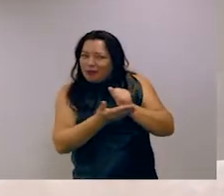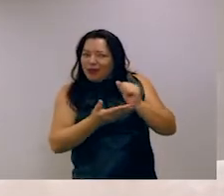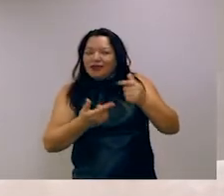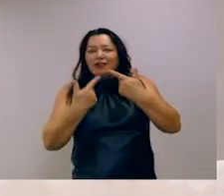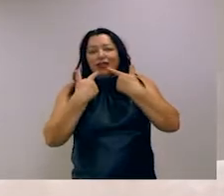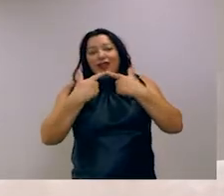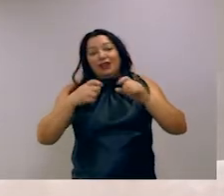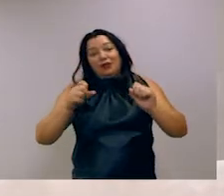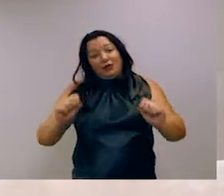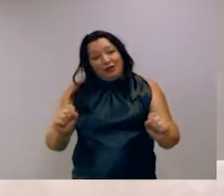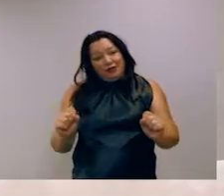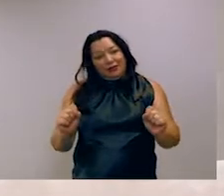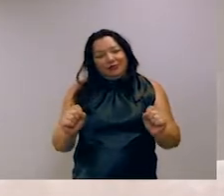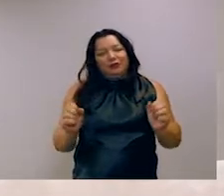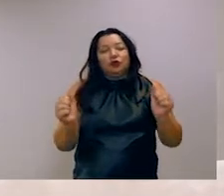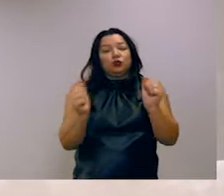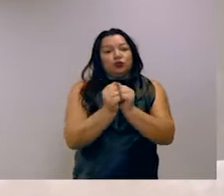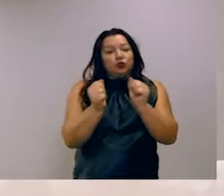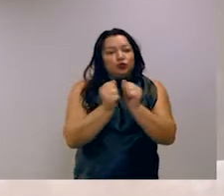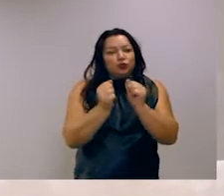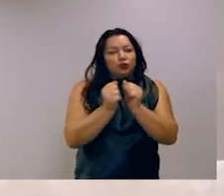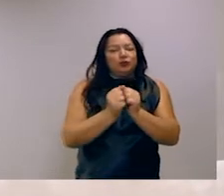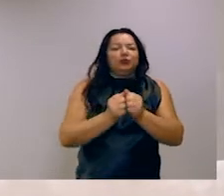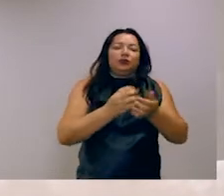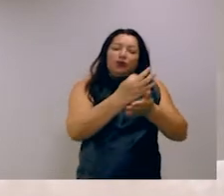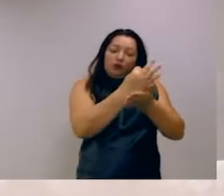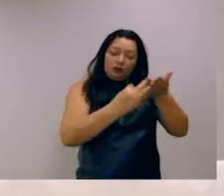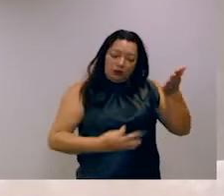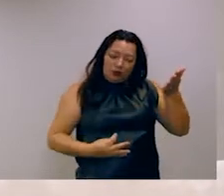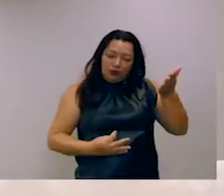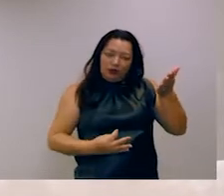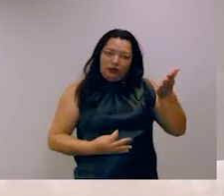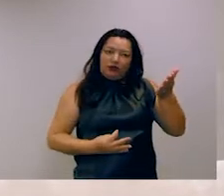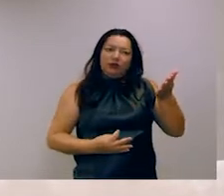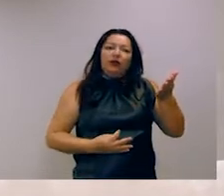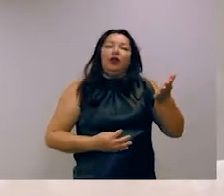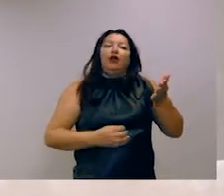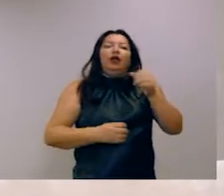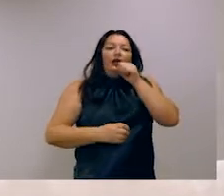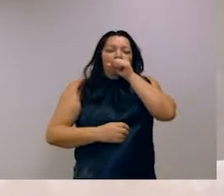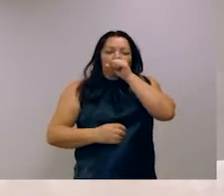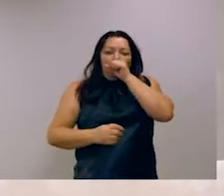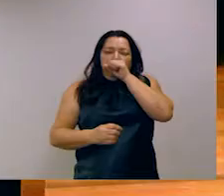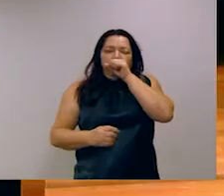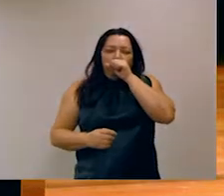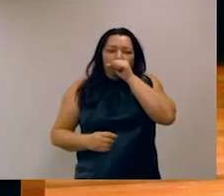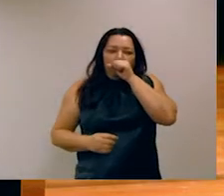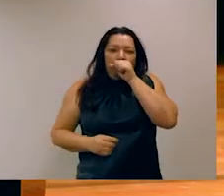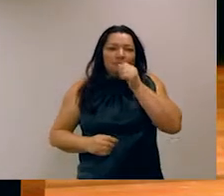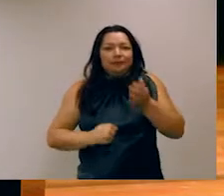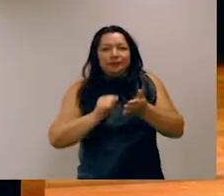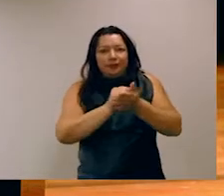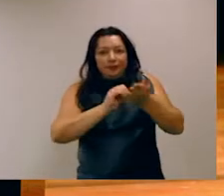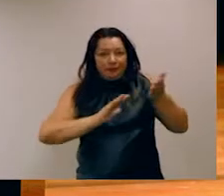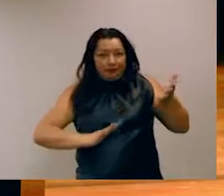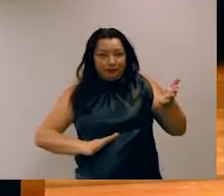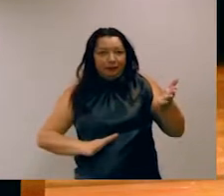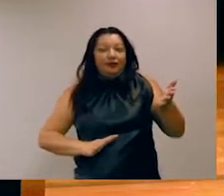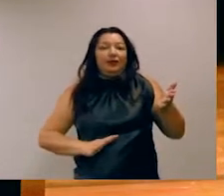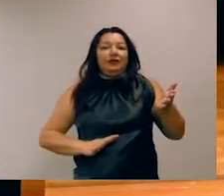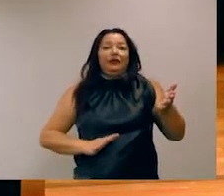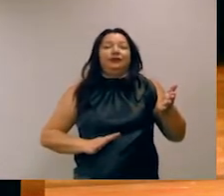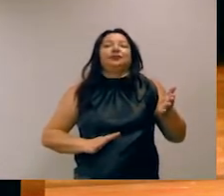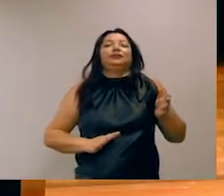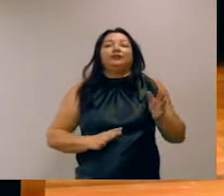treinado com um conjunto de textos em uma outra tarefa específica. E para essa nova tarefa, você pode ter um conjunto de textos